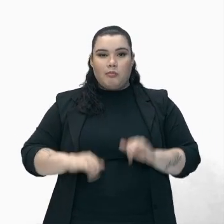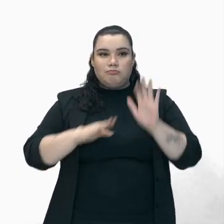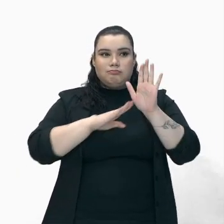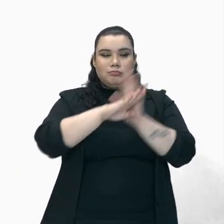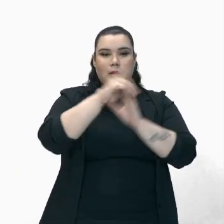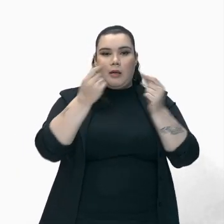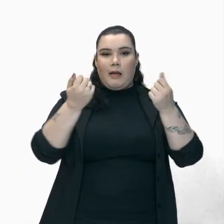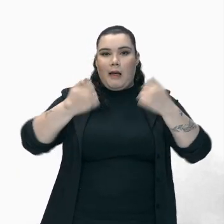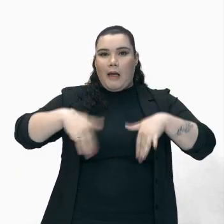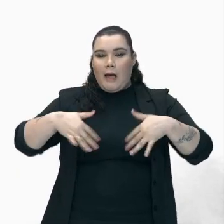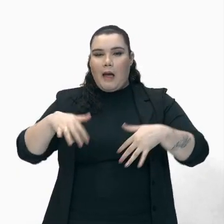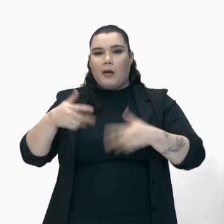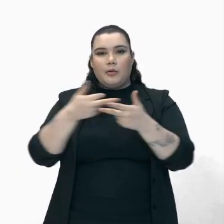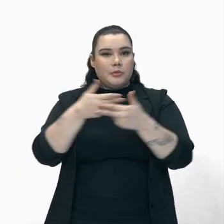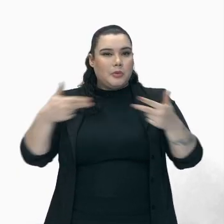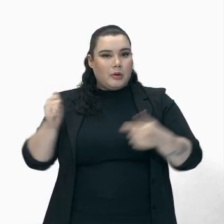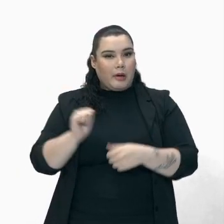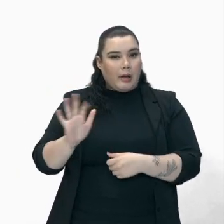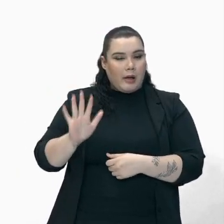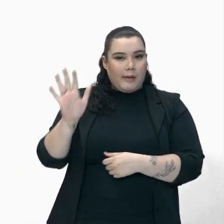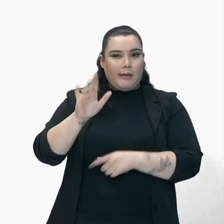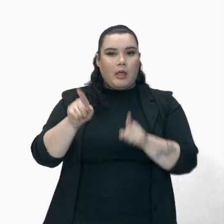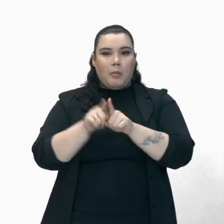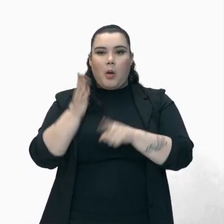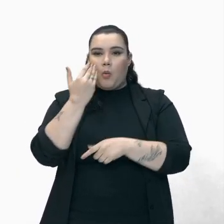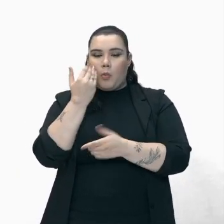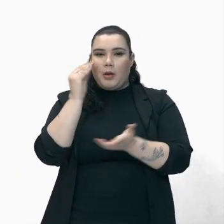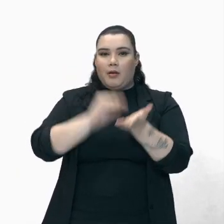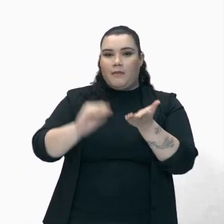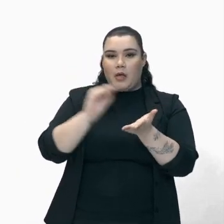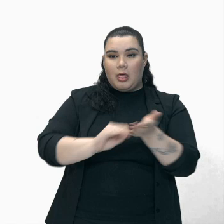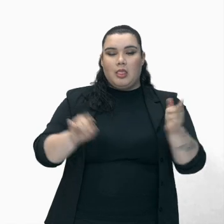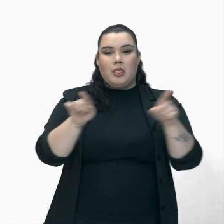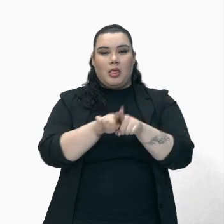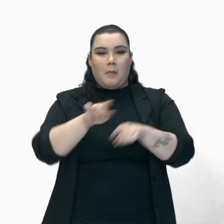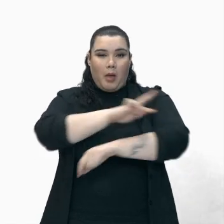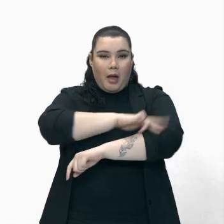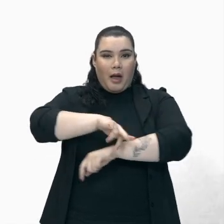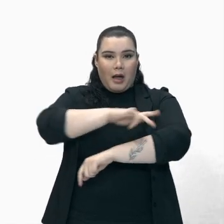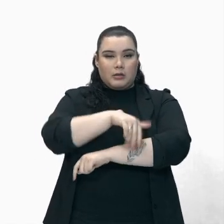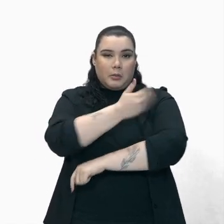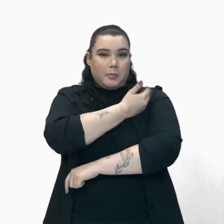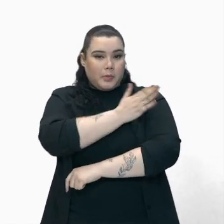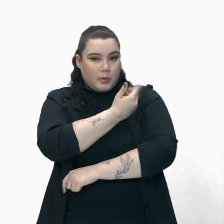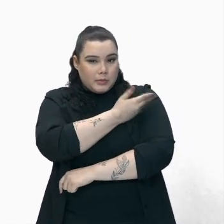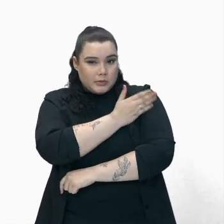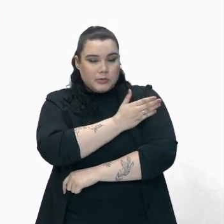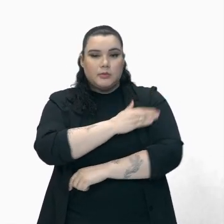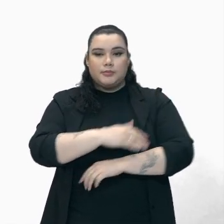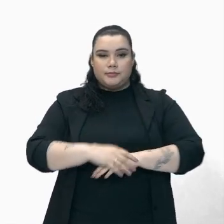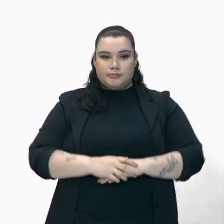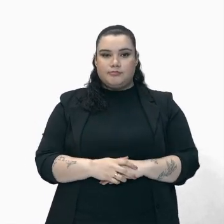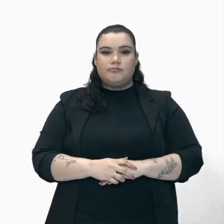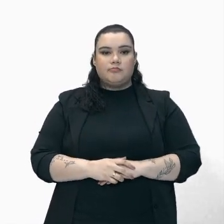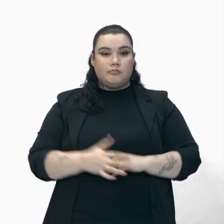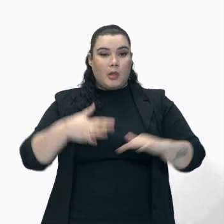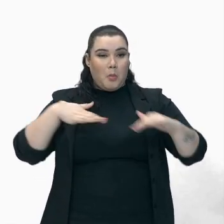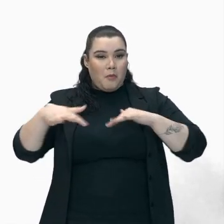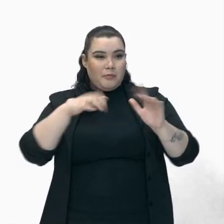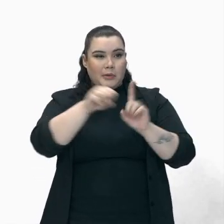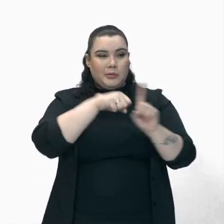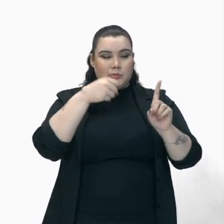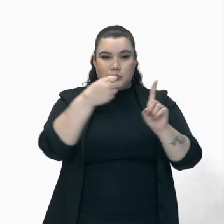custo de vida Com escassez de alimentos E com preconceito racial As agitações